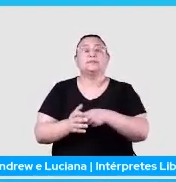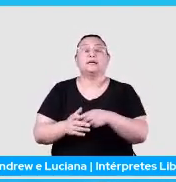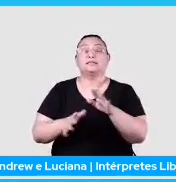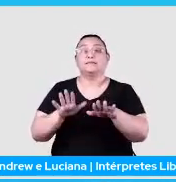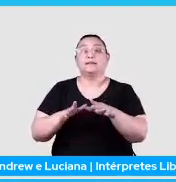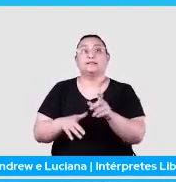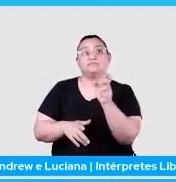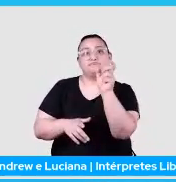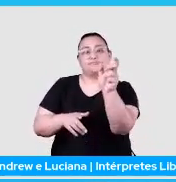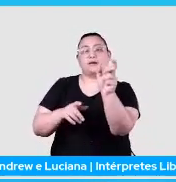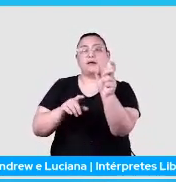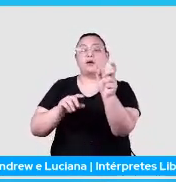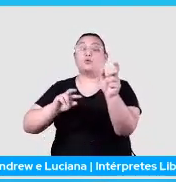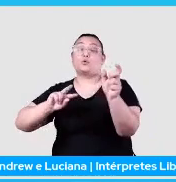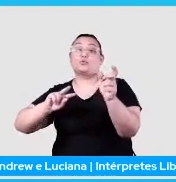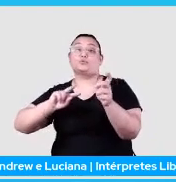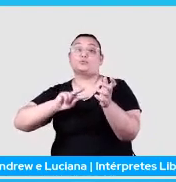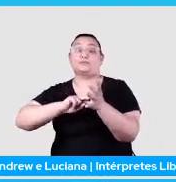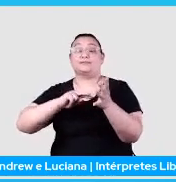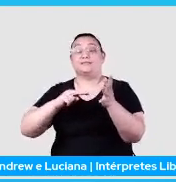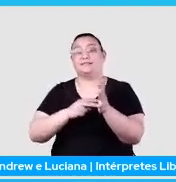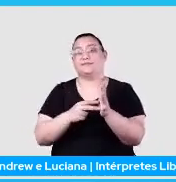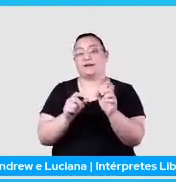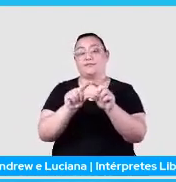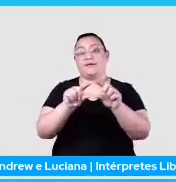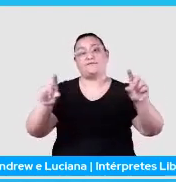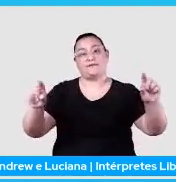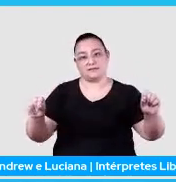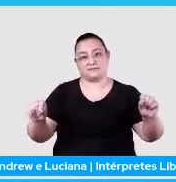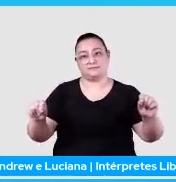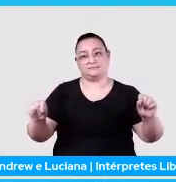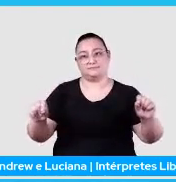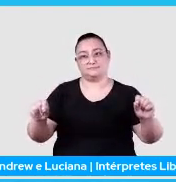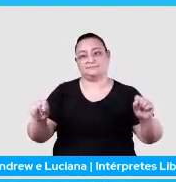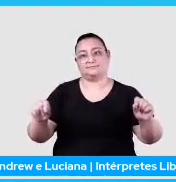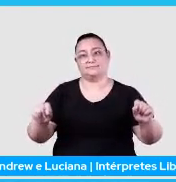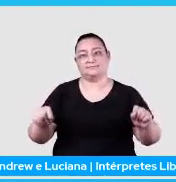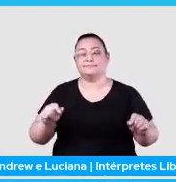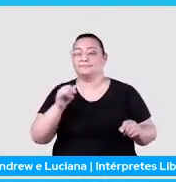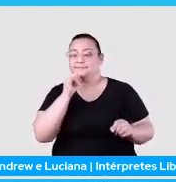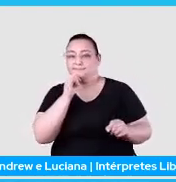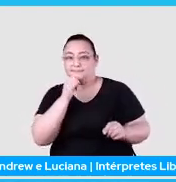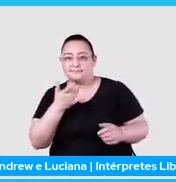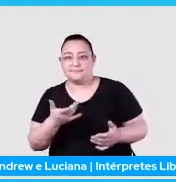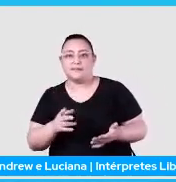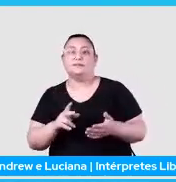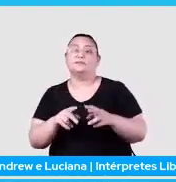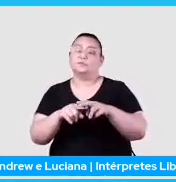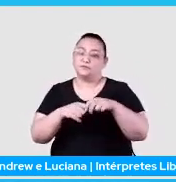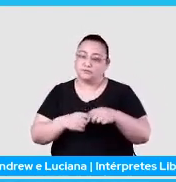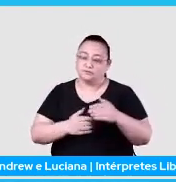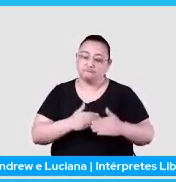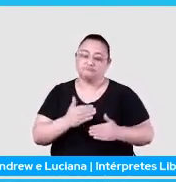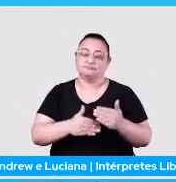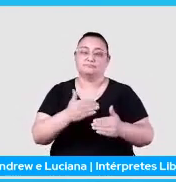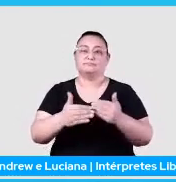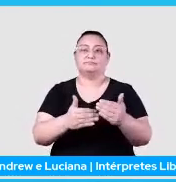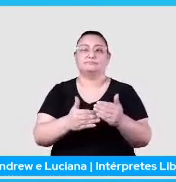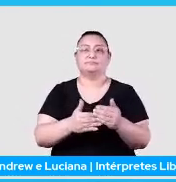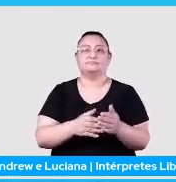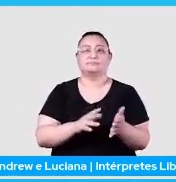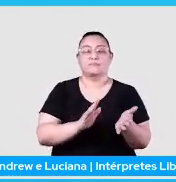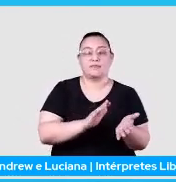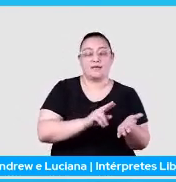entidade de acordo com a semântica da frase, né? E a gente, prosseguindo aqui na apresentação, nas